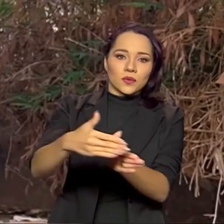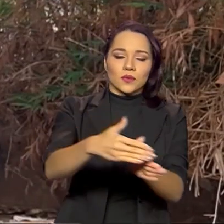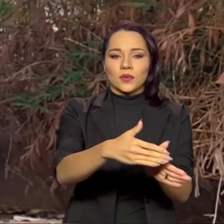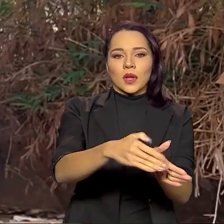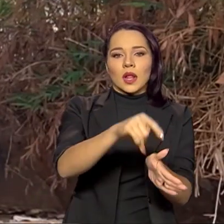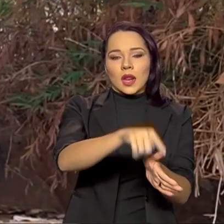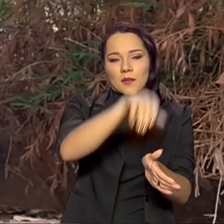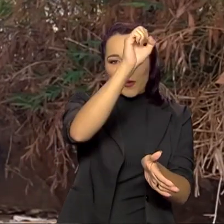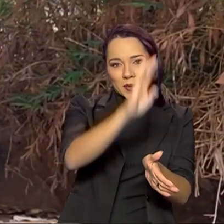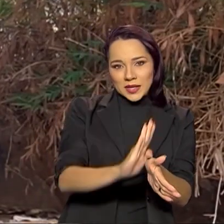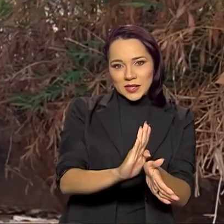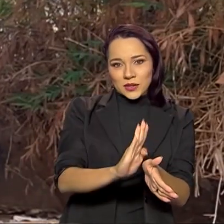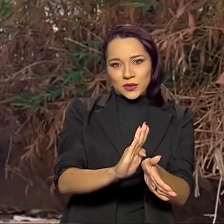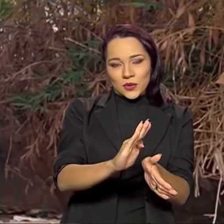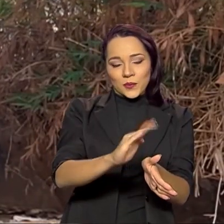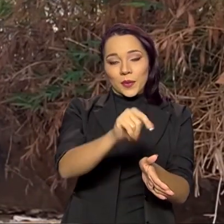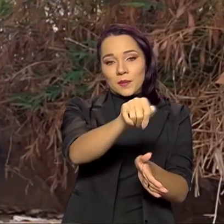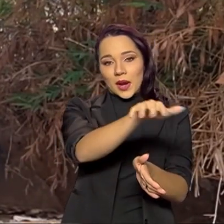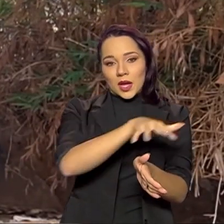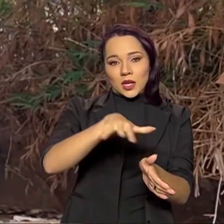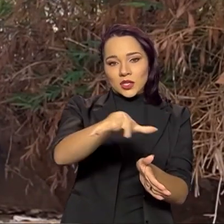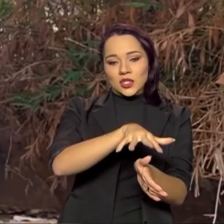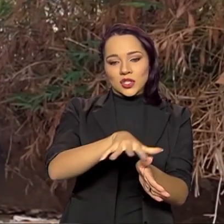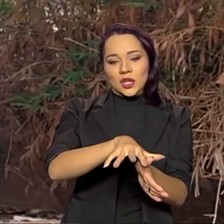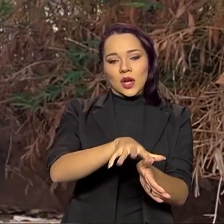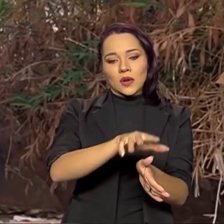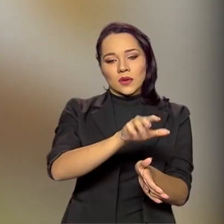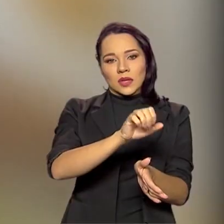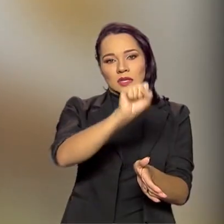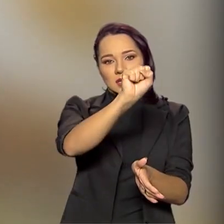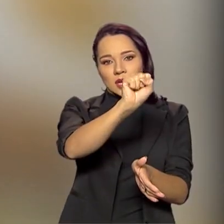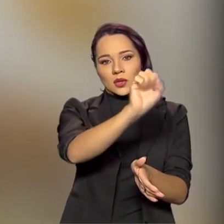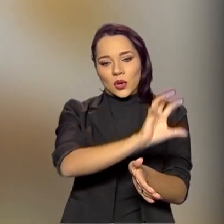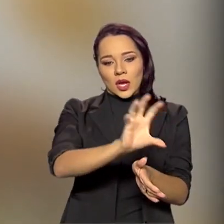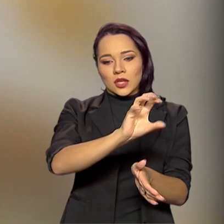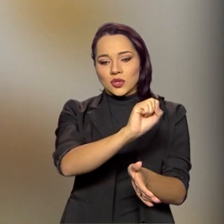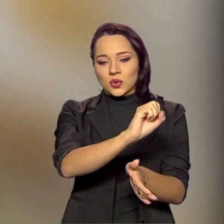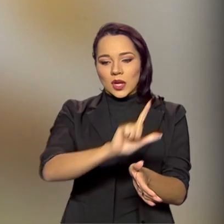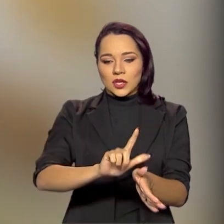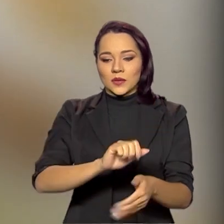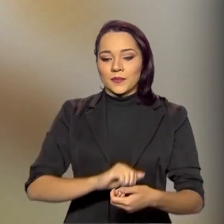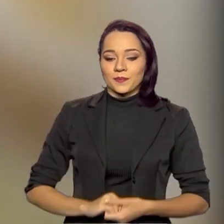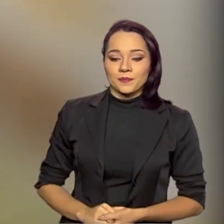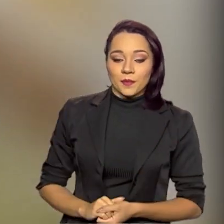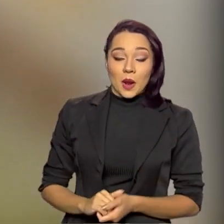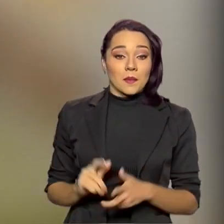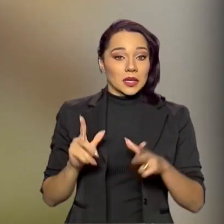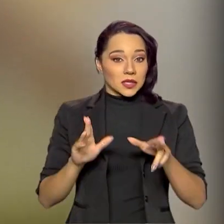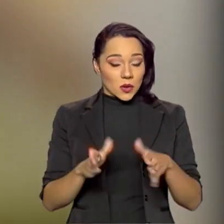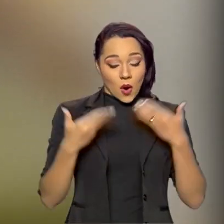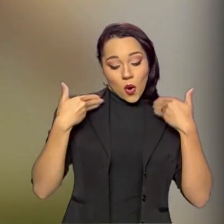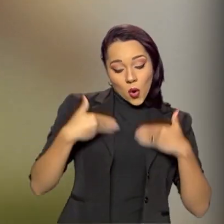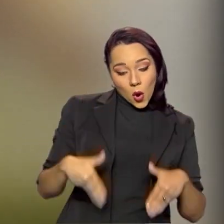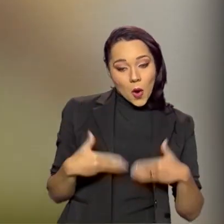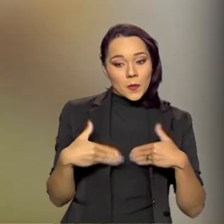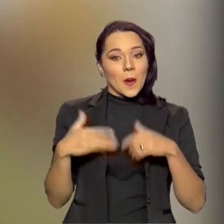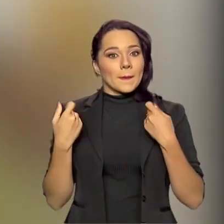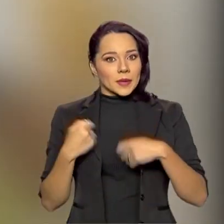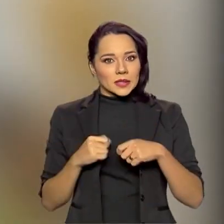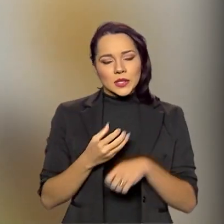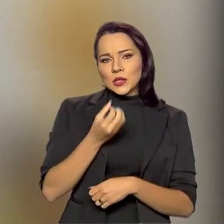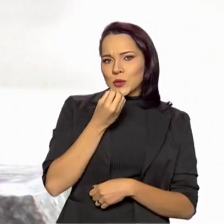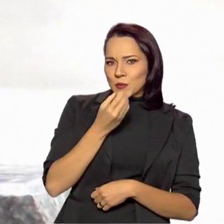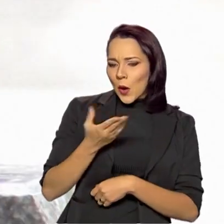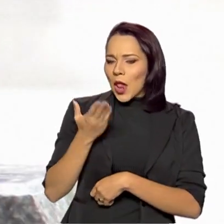retornam para o Brasil, para a região sem coerça e sudeste. Mas assim como corpução depende de uma boa